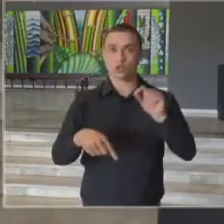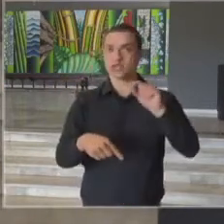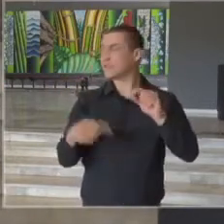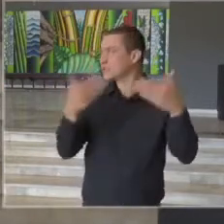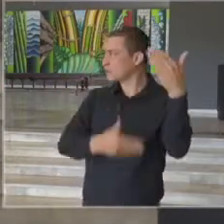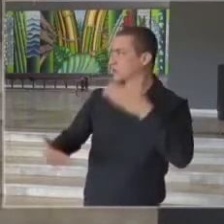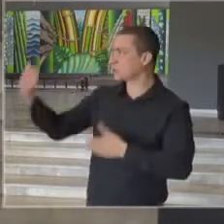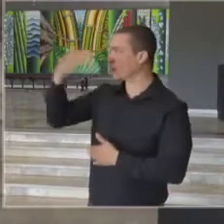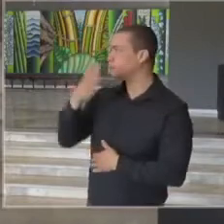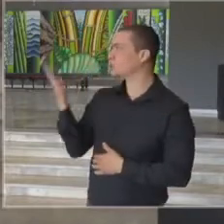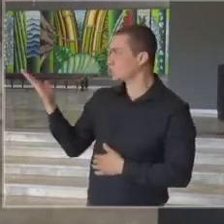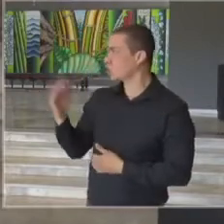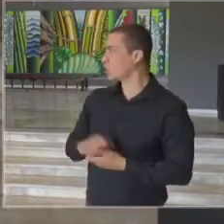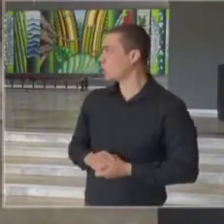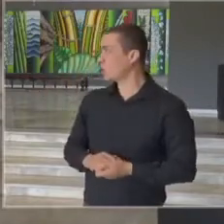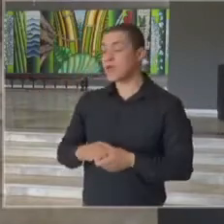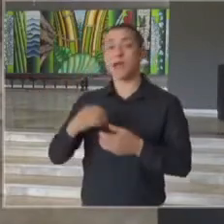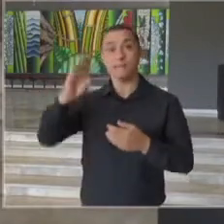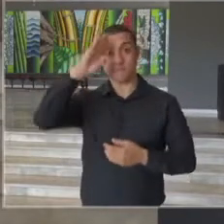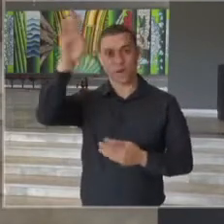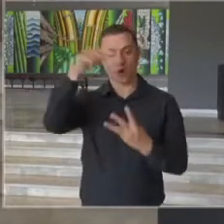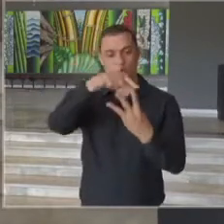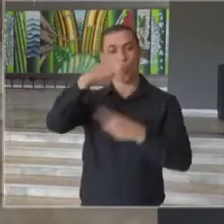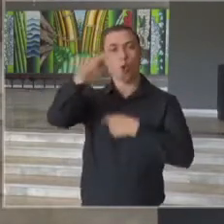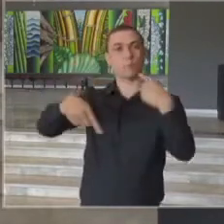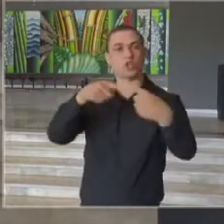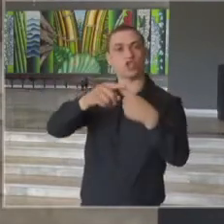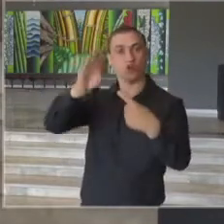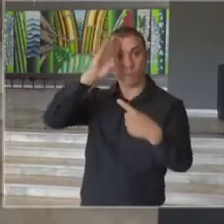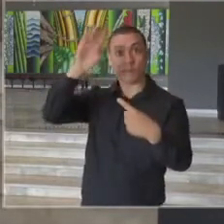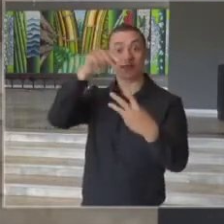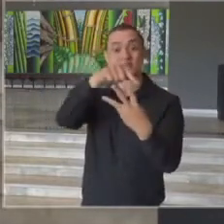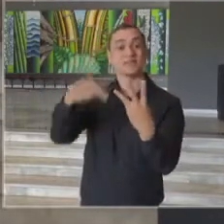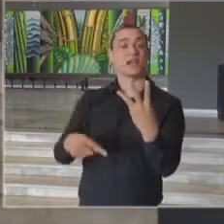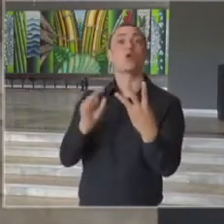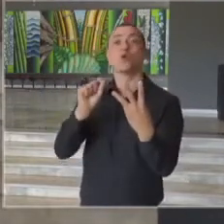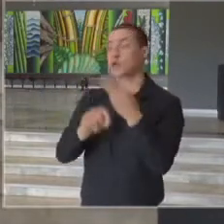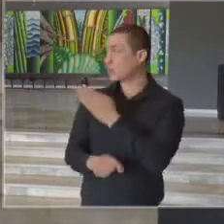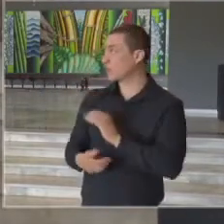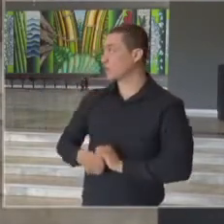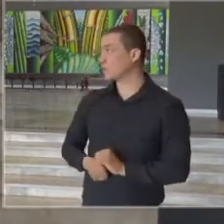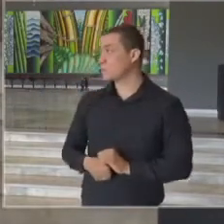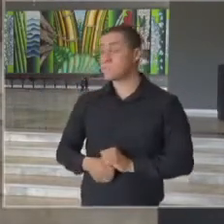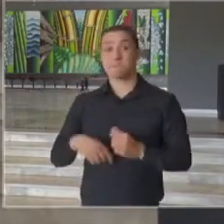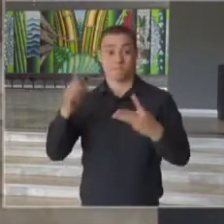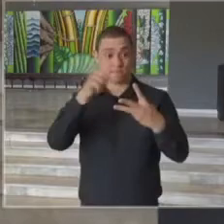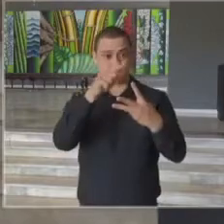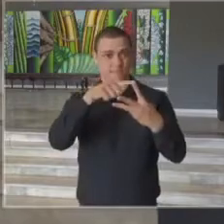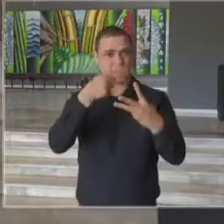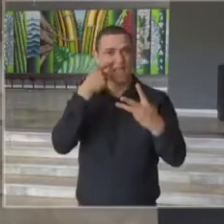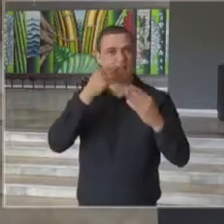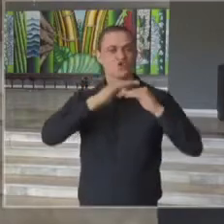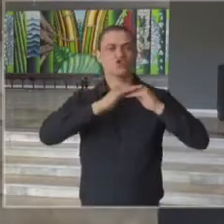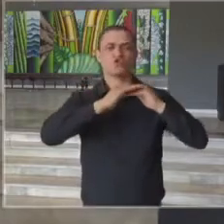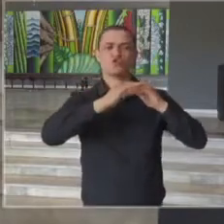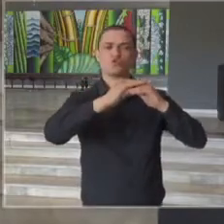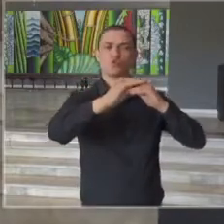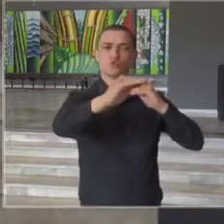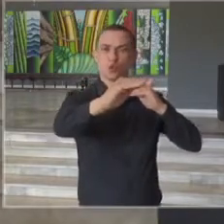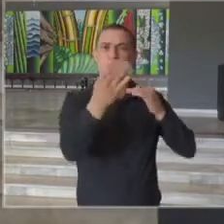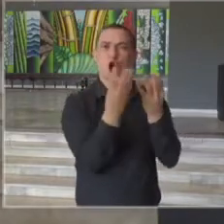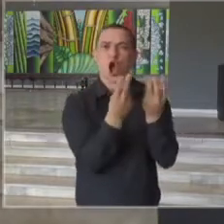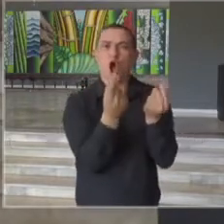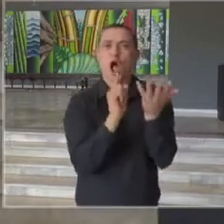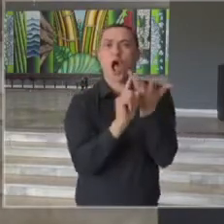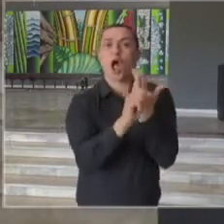próxima página a gente descreve os três principais objetivos dessa calibragem. É termos melhores critérios de estabilidade